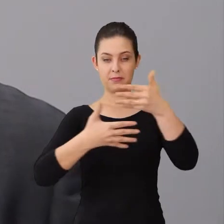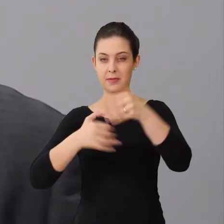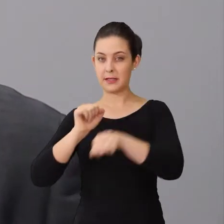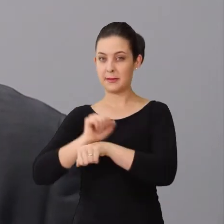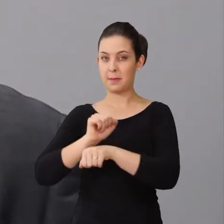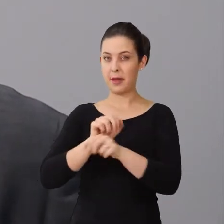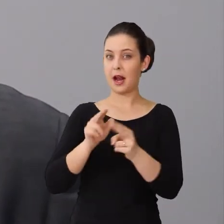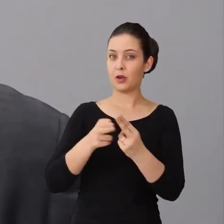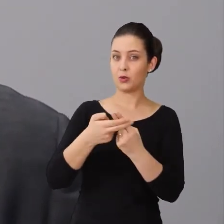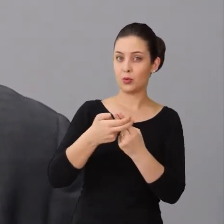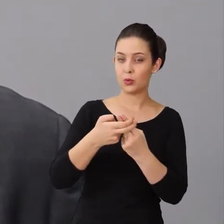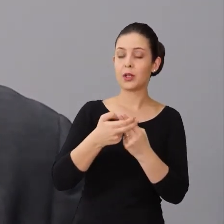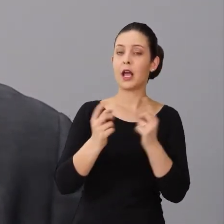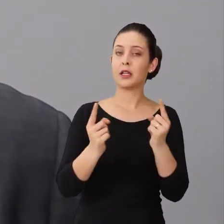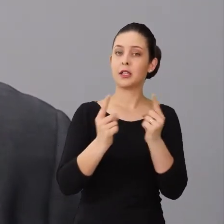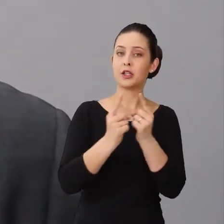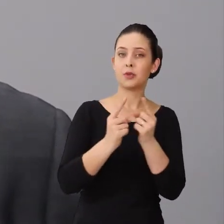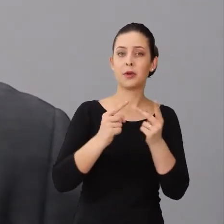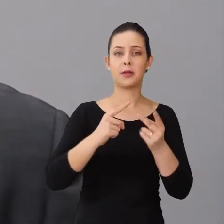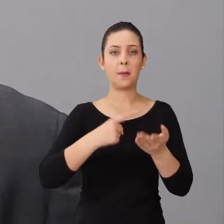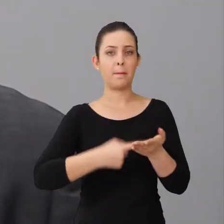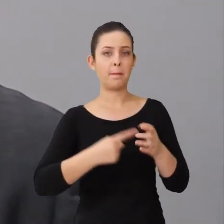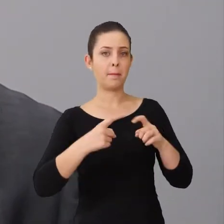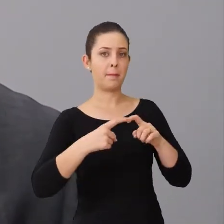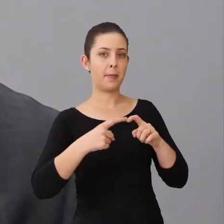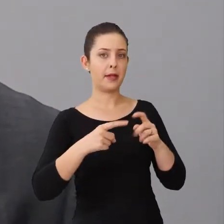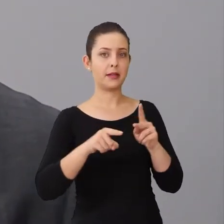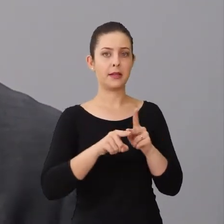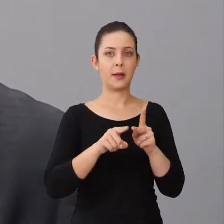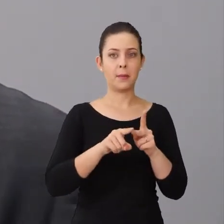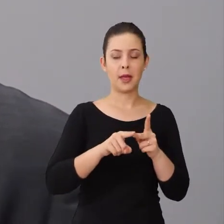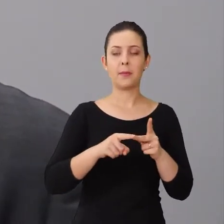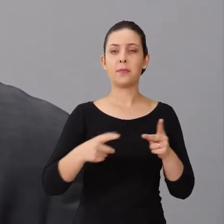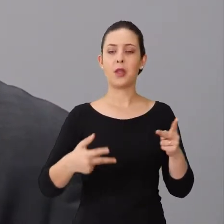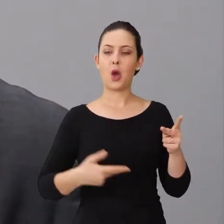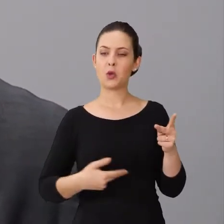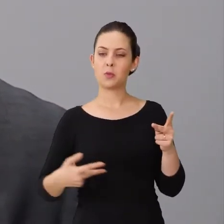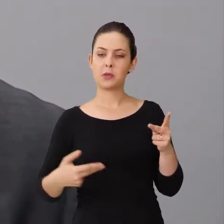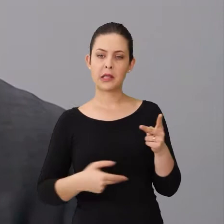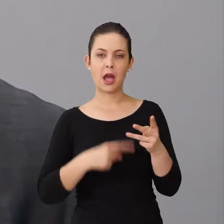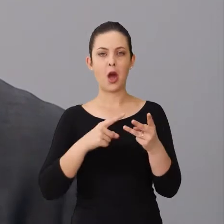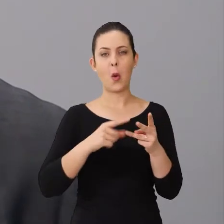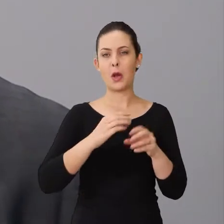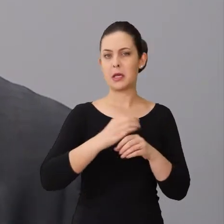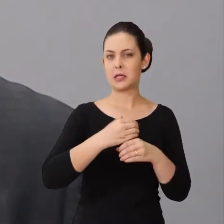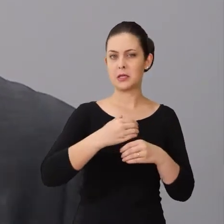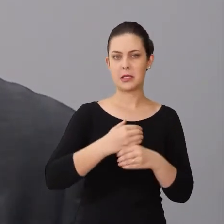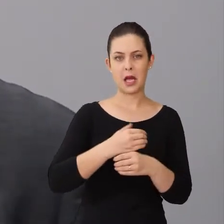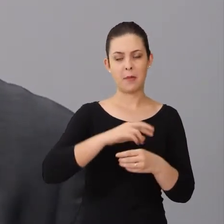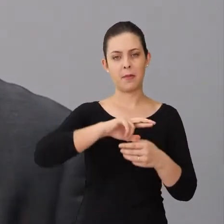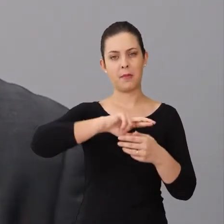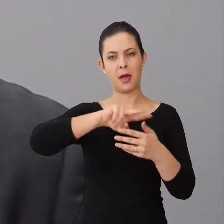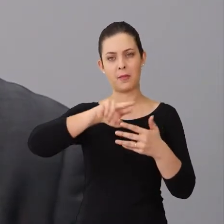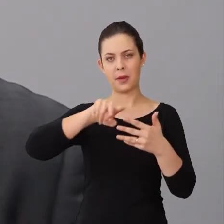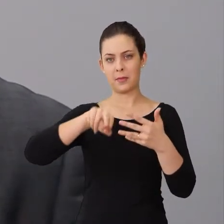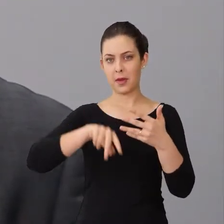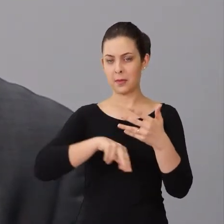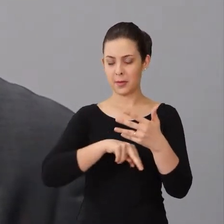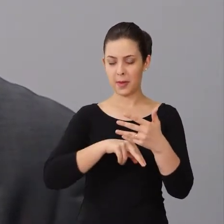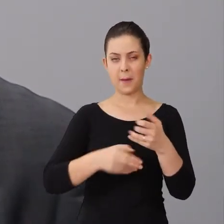espera do SUS. Seja de consulta médica, de intervenções hospitalares, ou também de